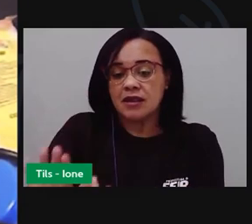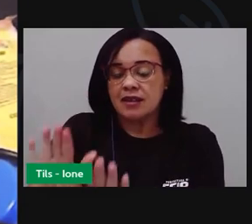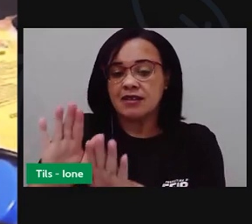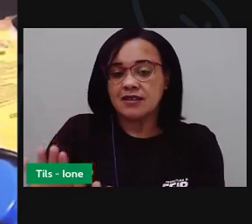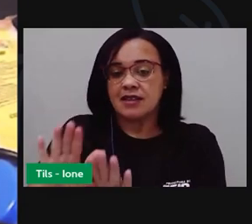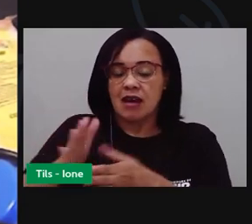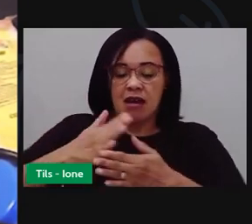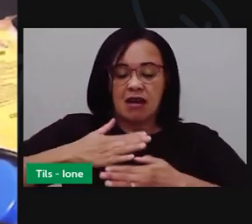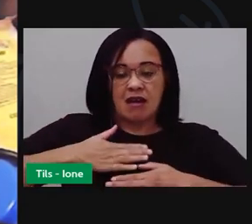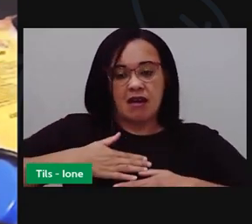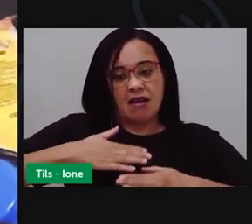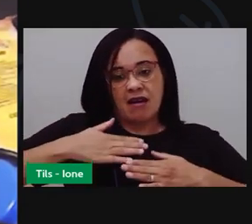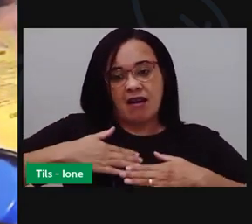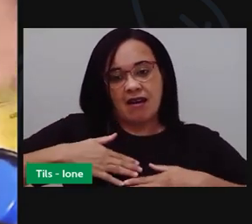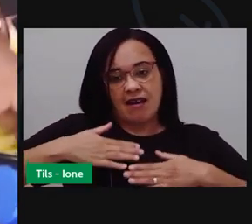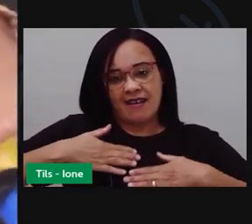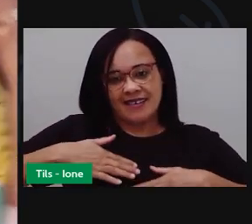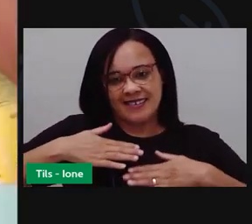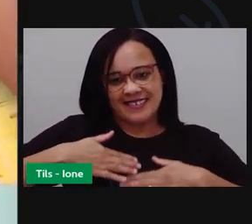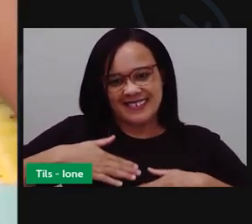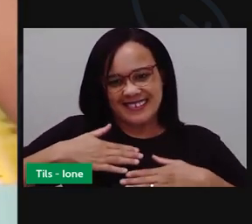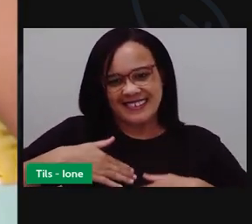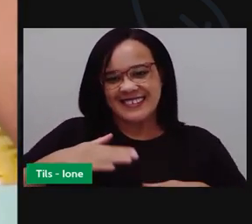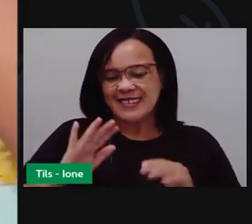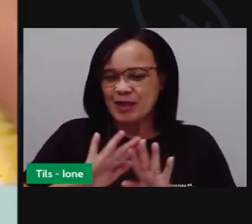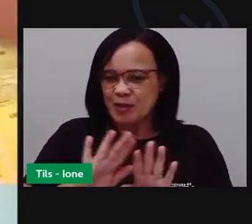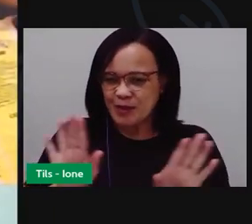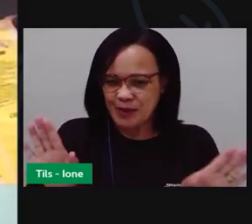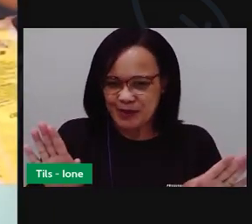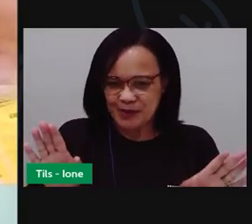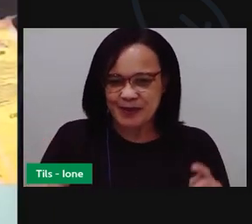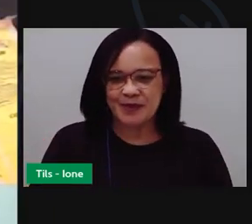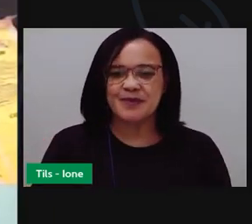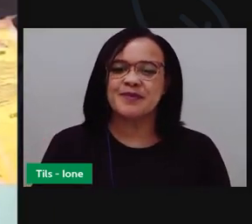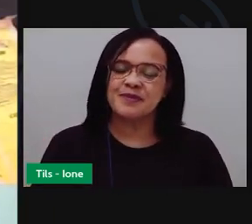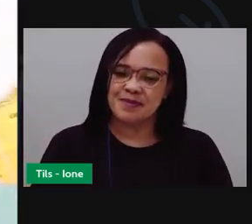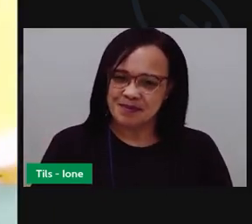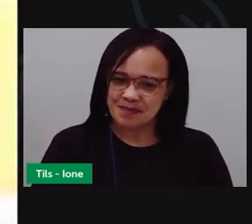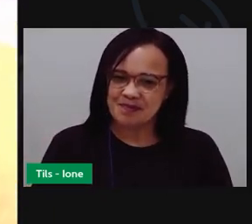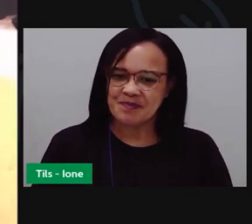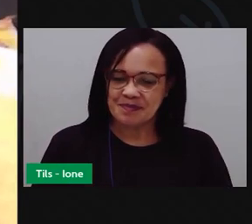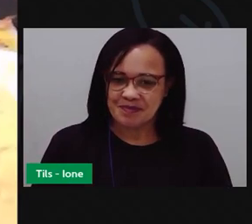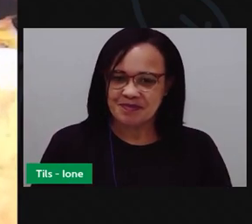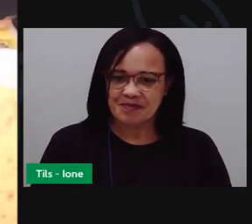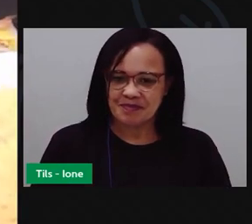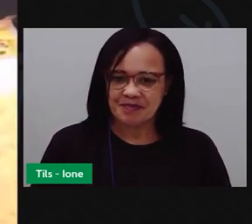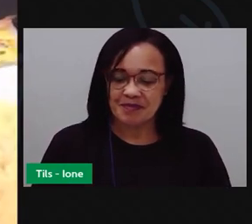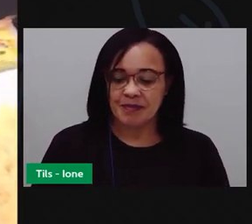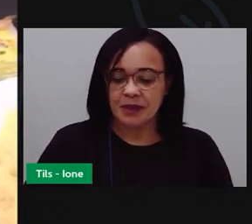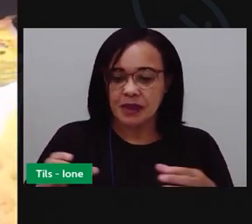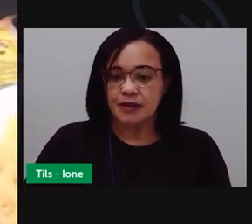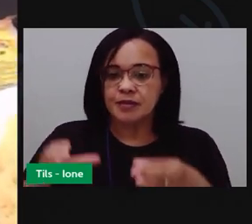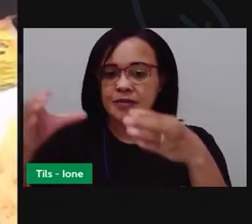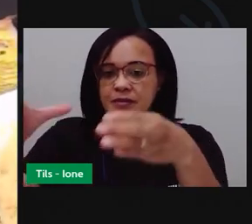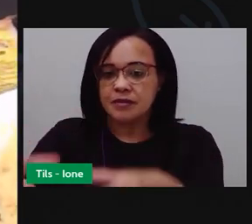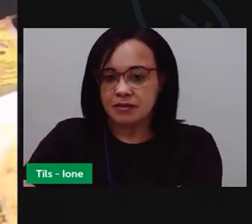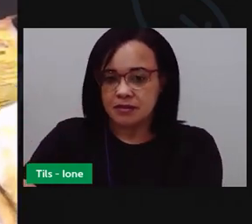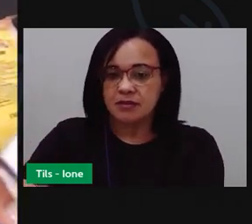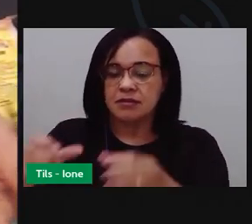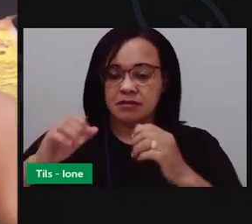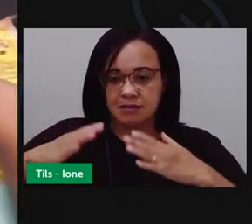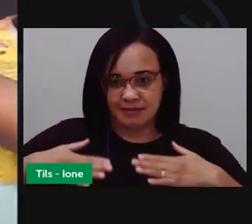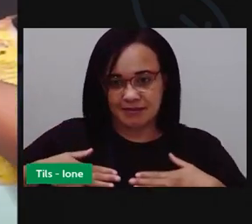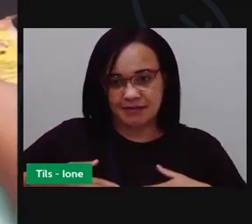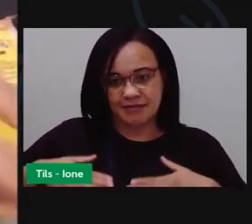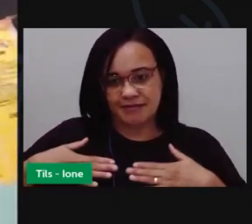descansando. Vou separar ela aqui, ó, e deixar ela aqui descansando